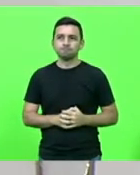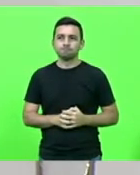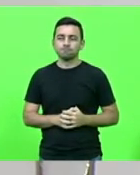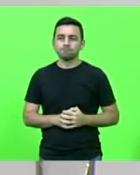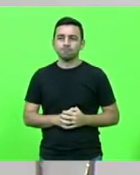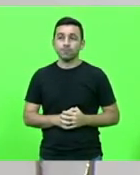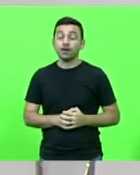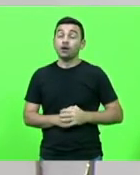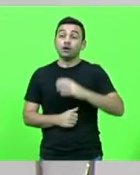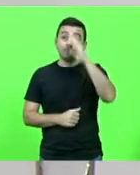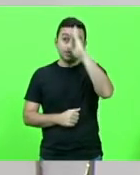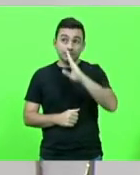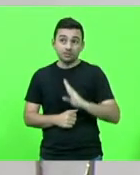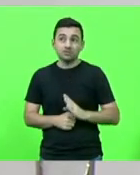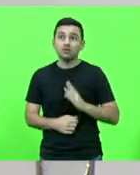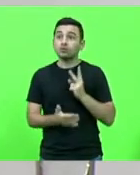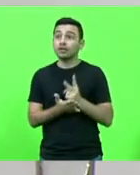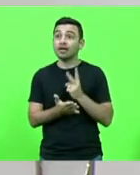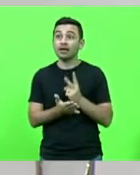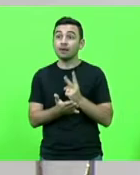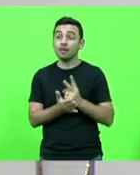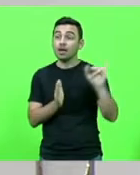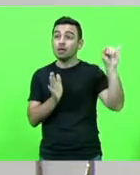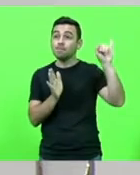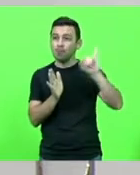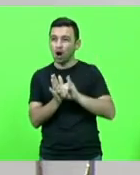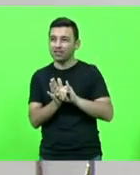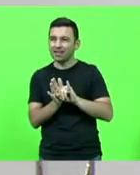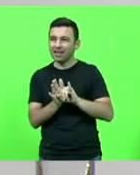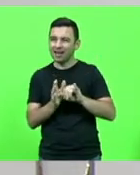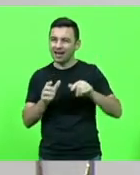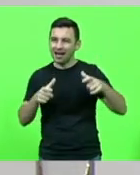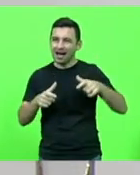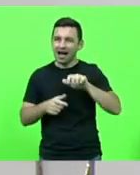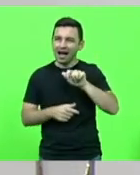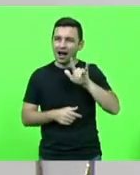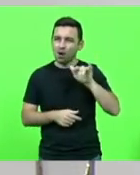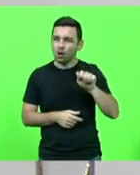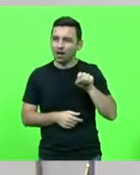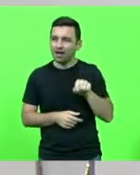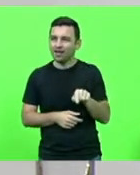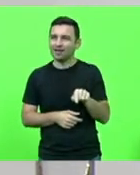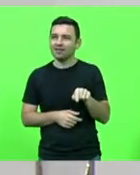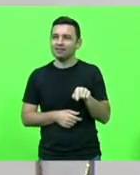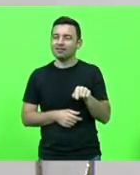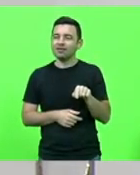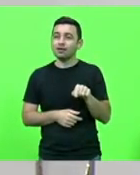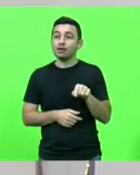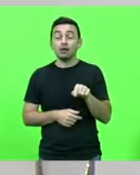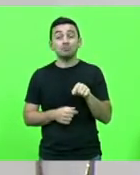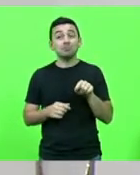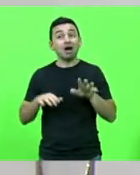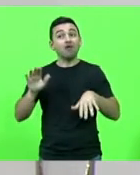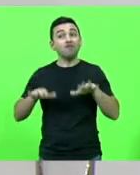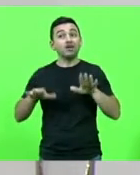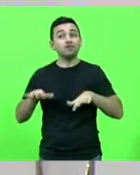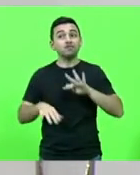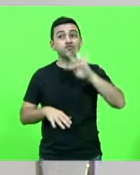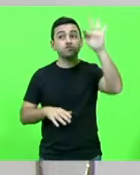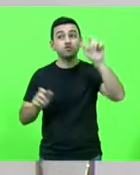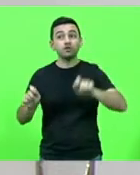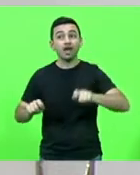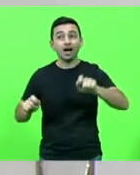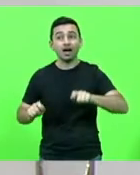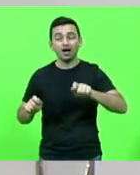sempre teve que importar a macroalga quem sabe nós vamos ver o dia que nós vamos começar a exportar atender a indústria